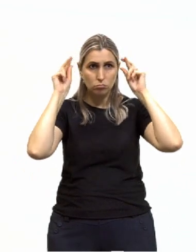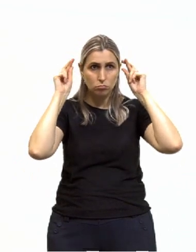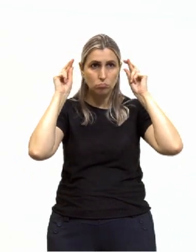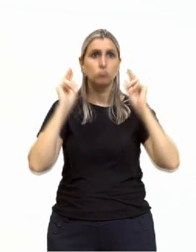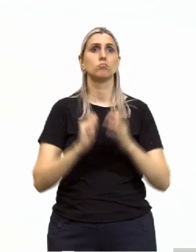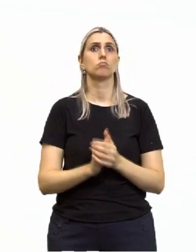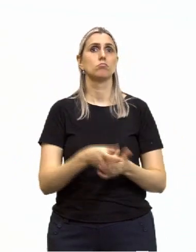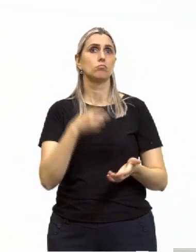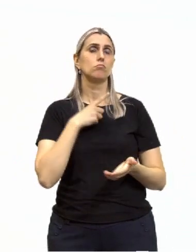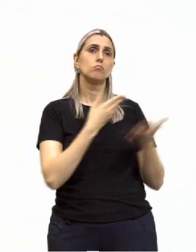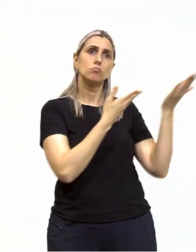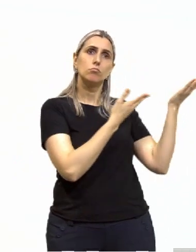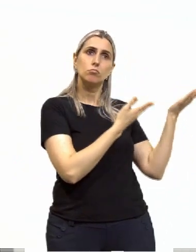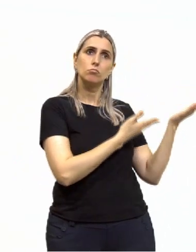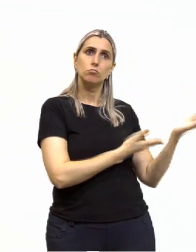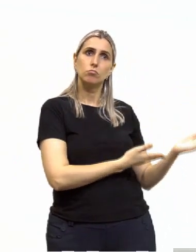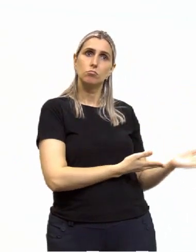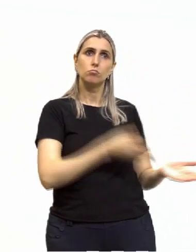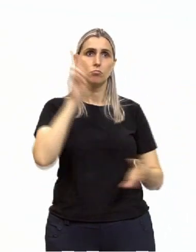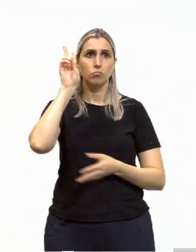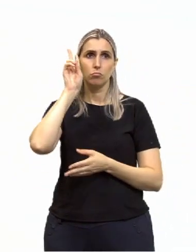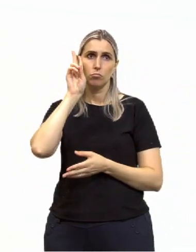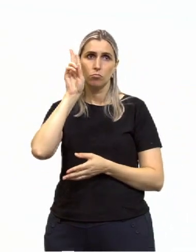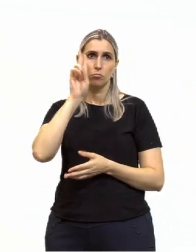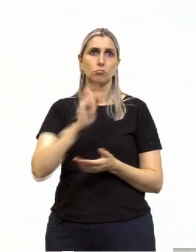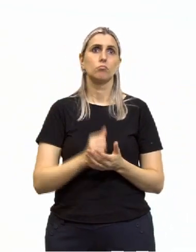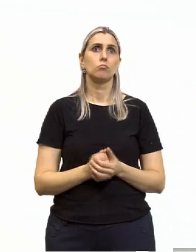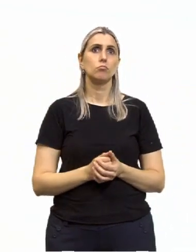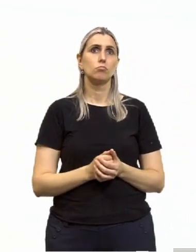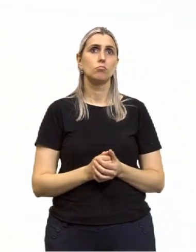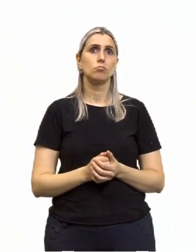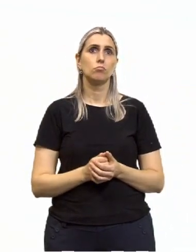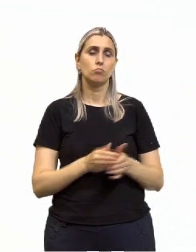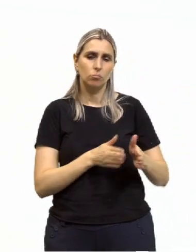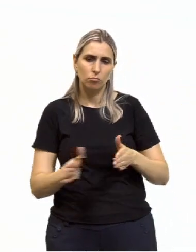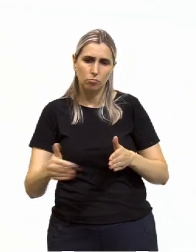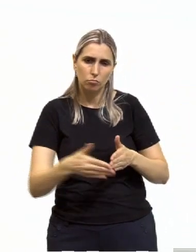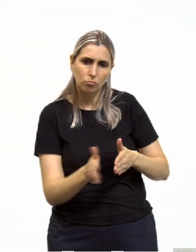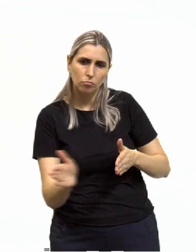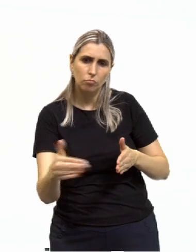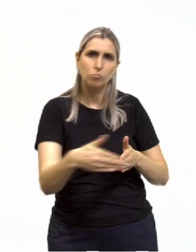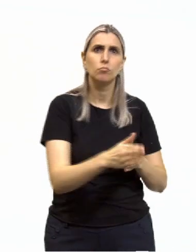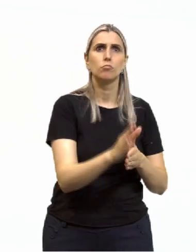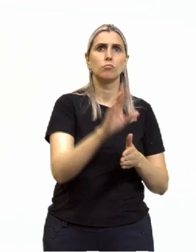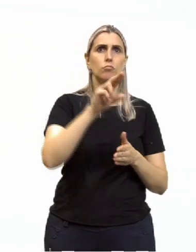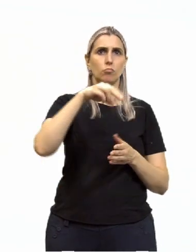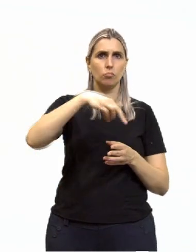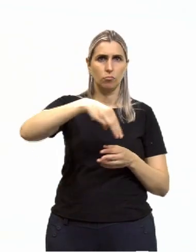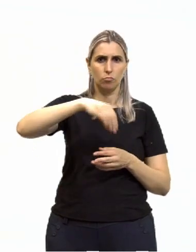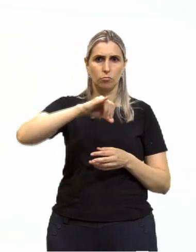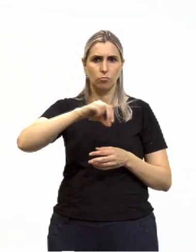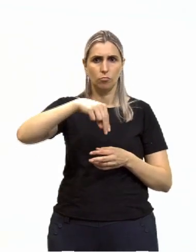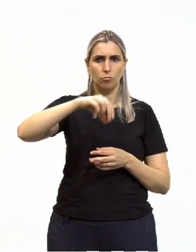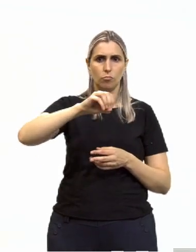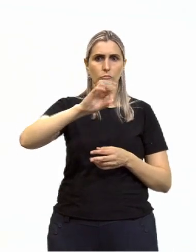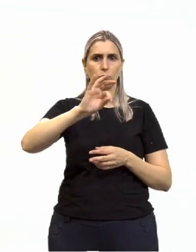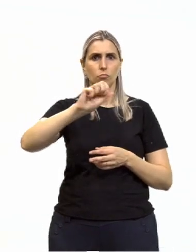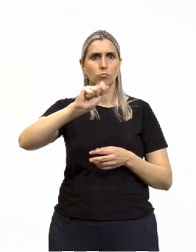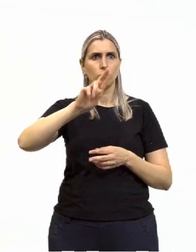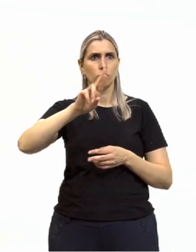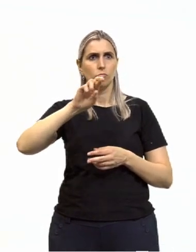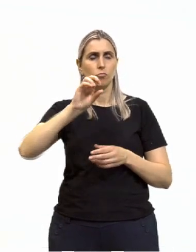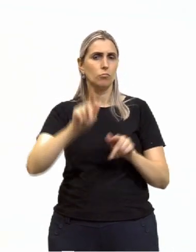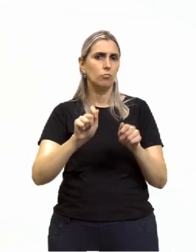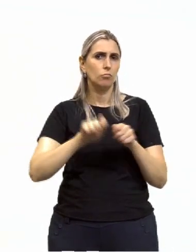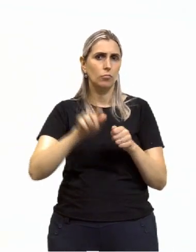aí a história do labirinto, do minotauro, fazer uma escolha, vamos enfrentar ou